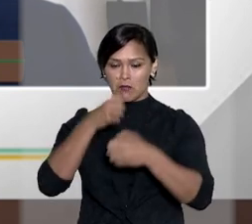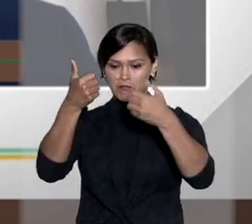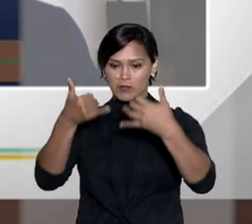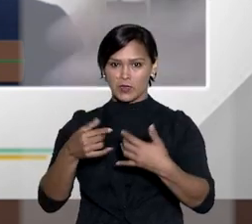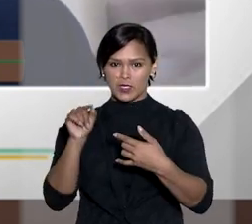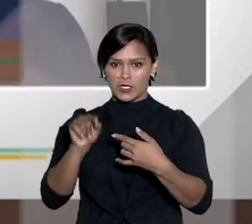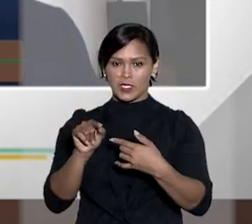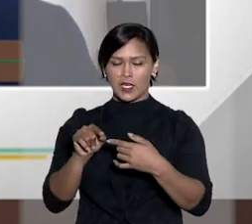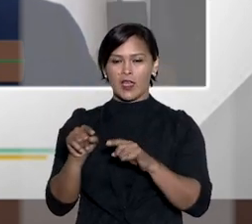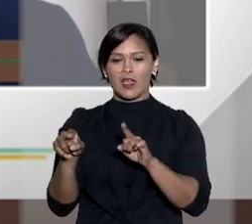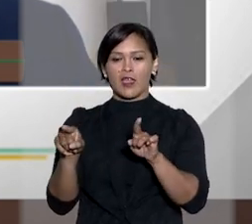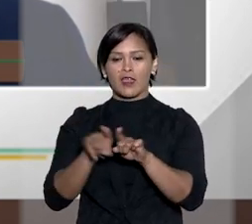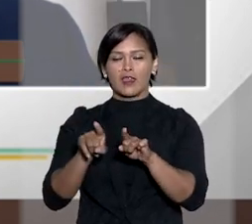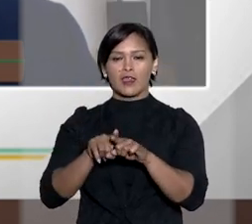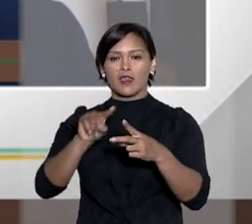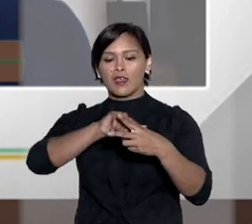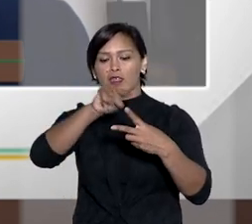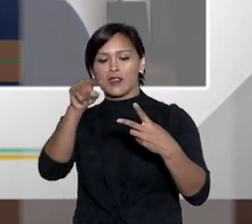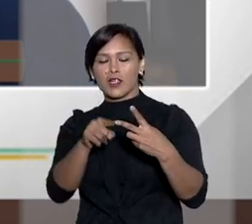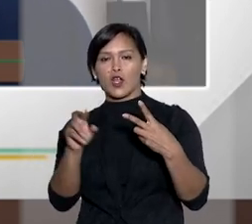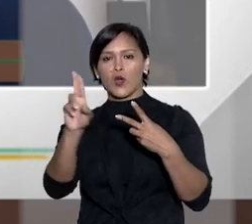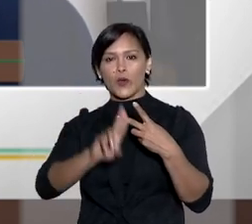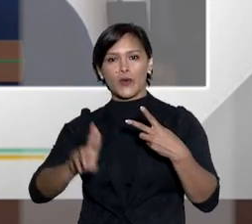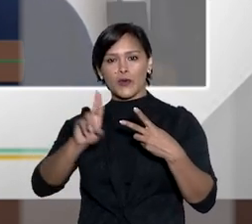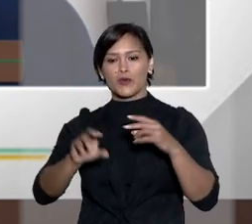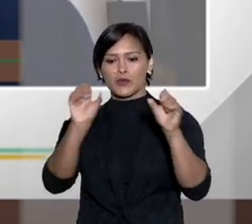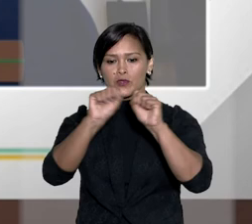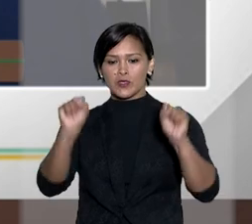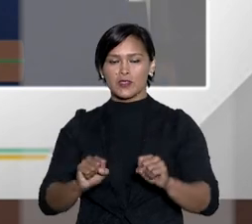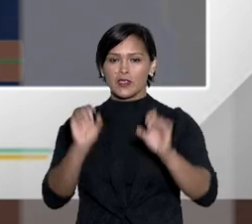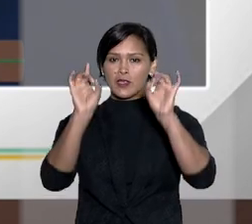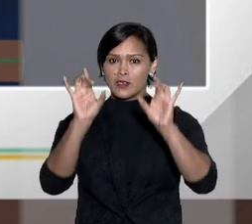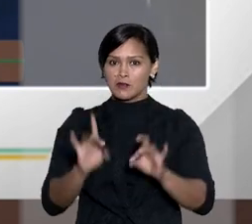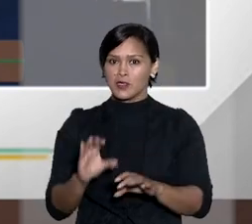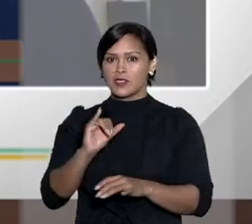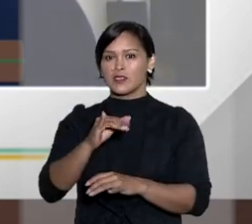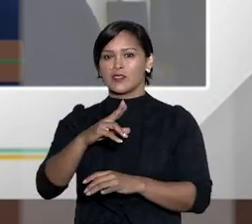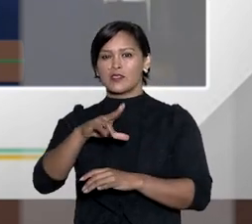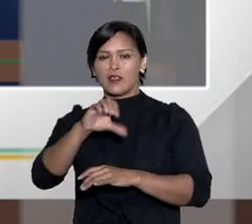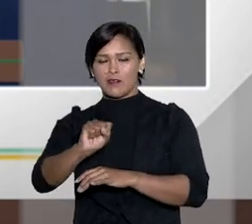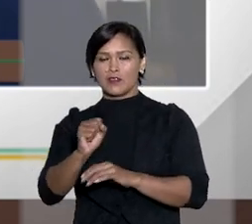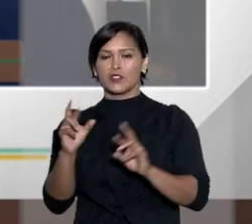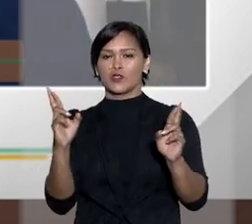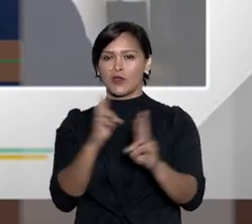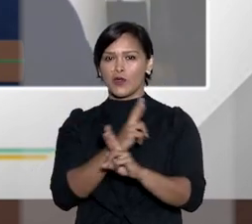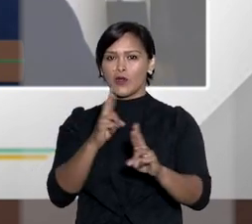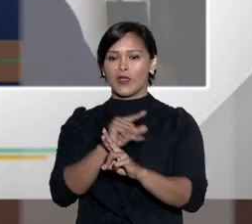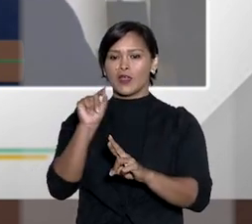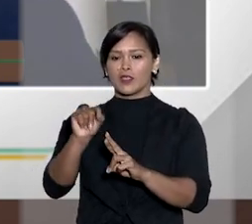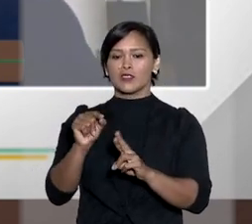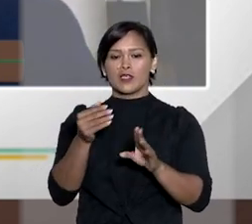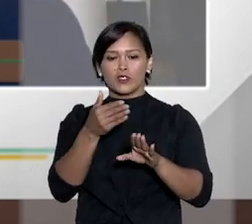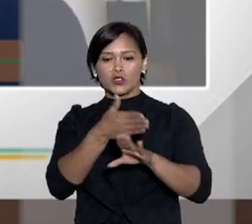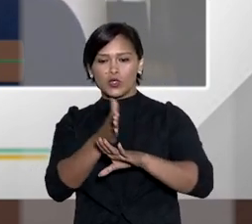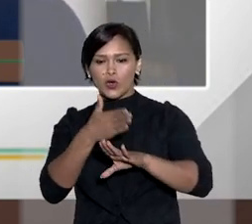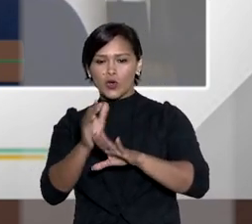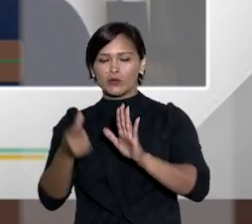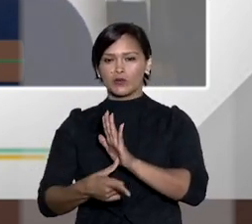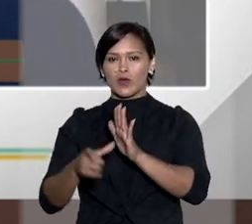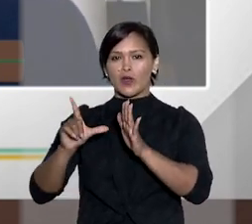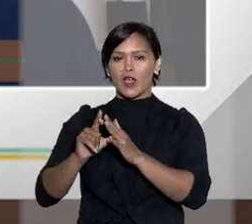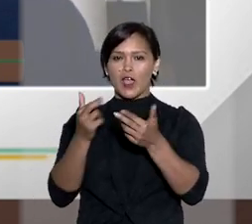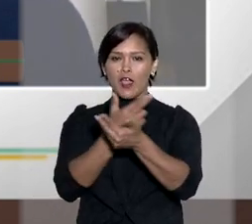principiológico que está lá no artigo 2º e essa questão do uso do sistema dos juizados especiais cíveis